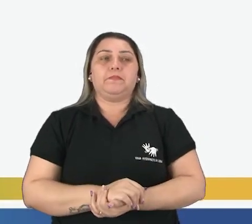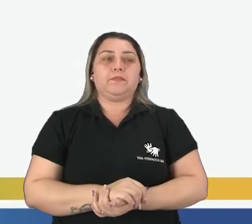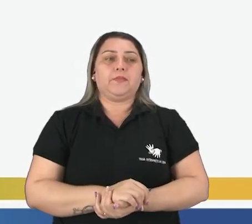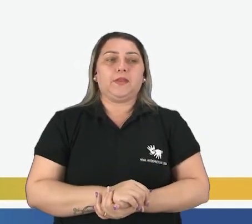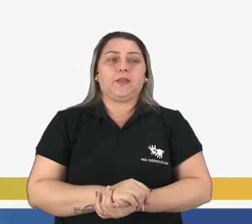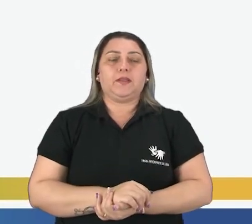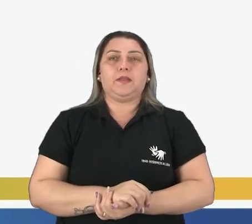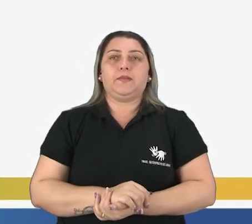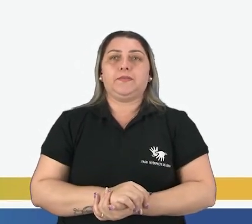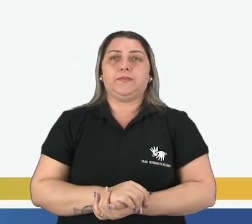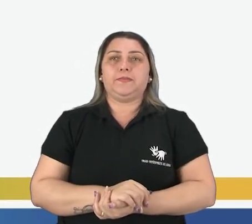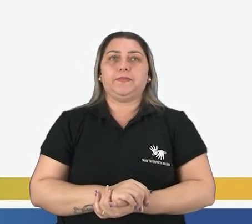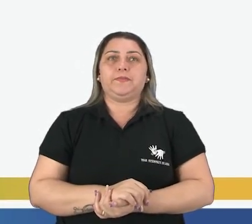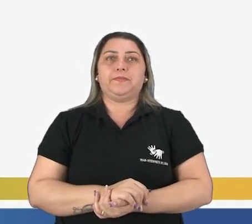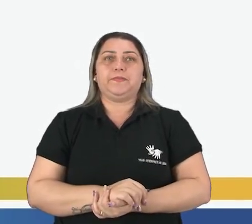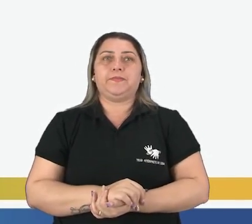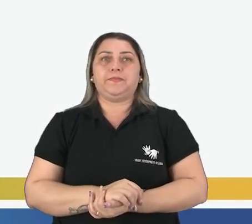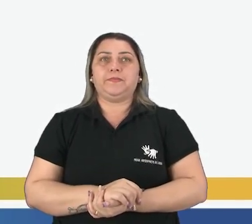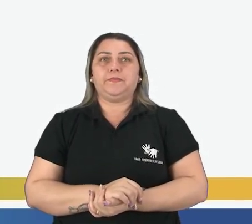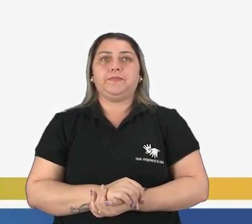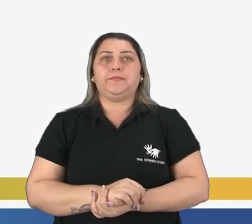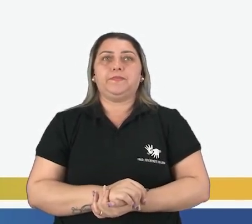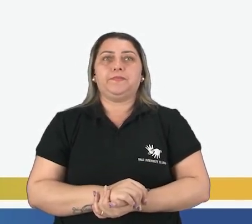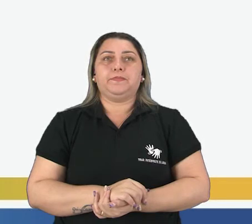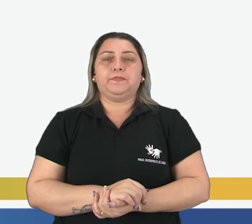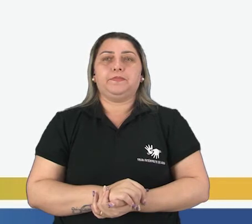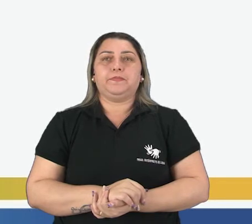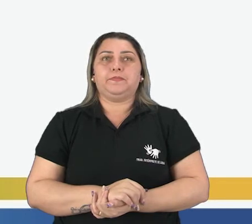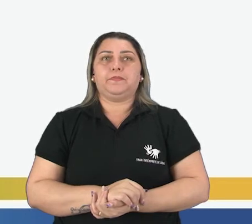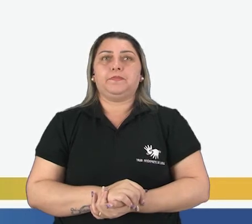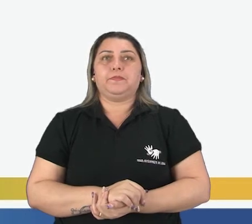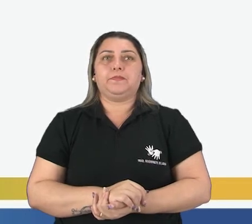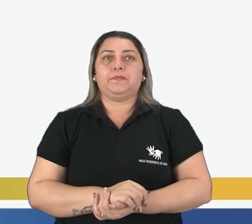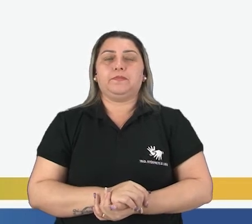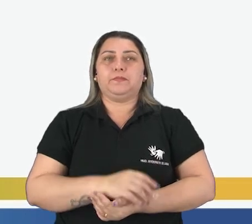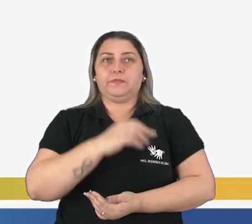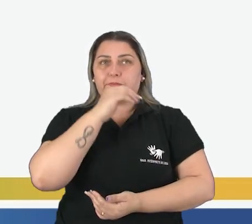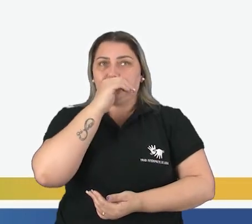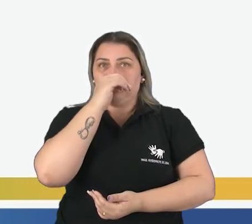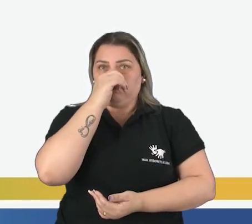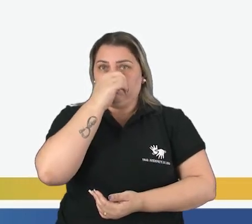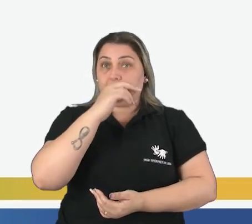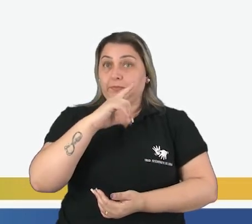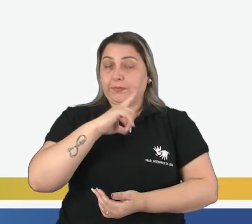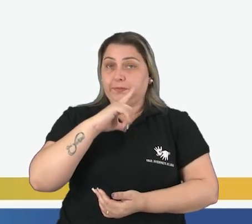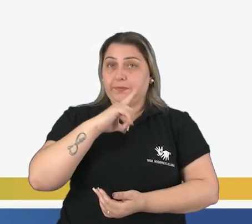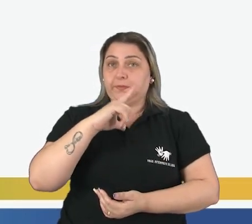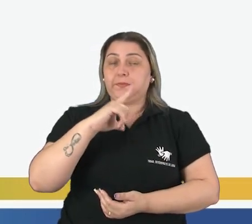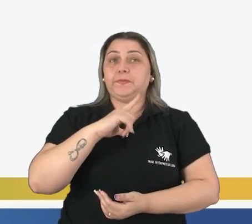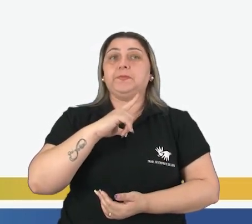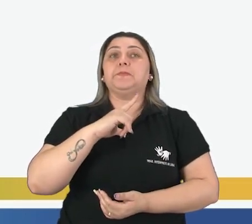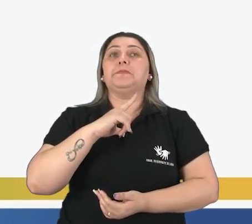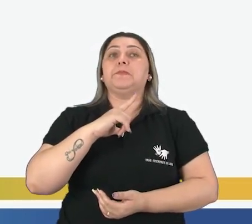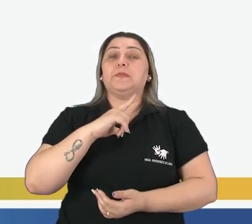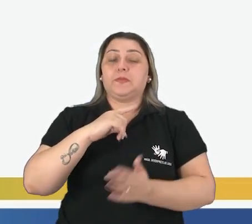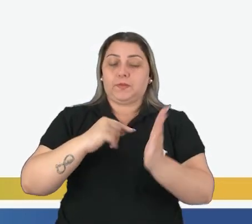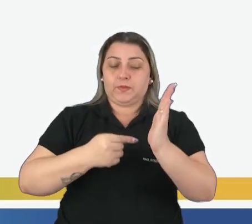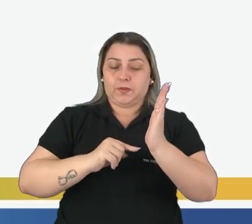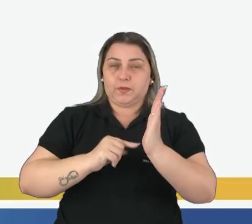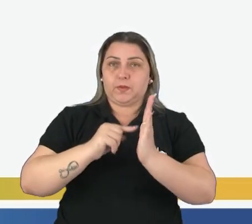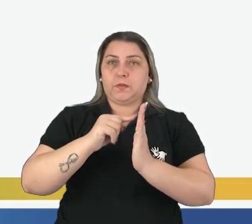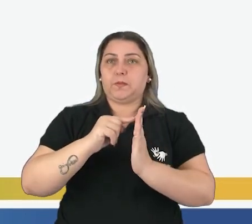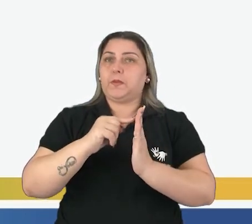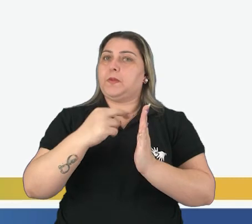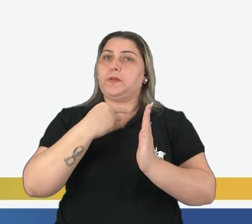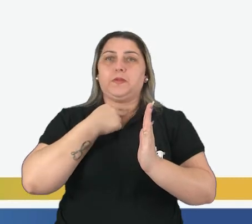tem um processo químico mais forte neles, assim como o box. Então, ele tem, ele passa por uma alta temperatura, então